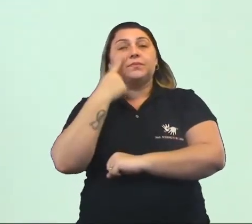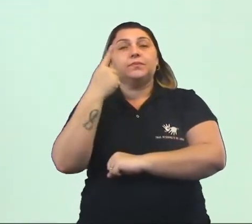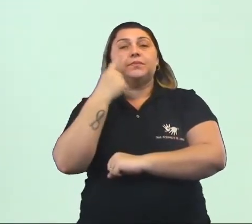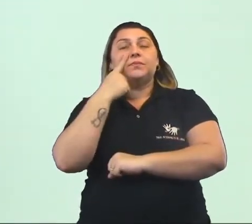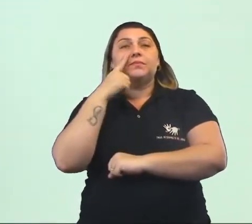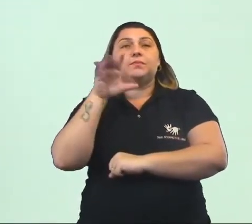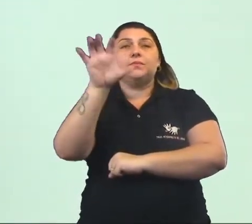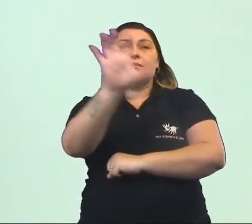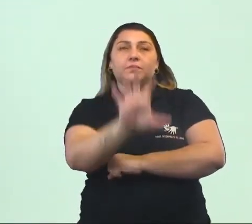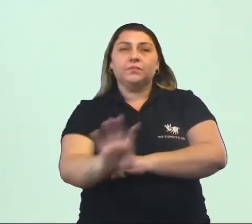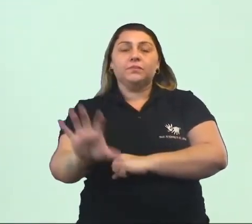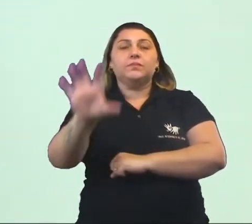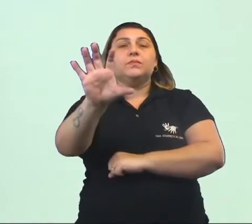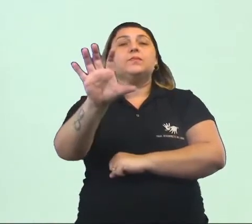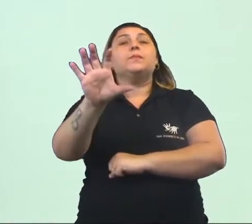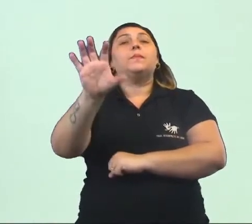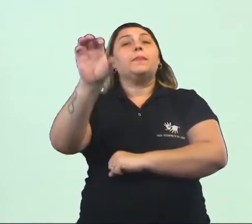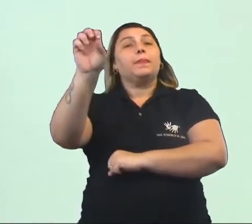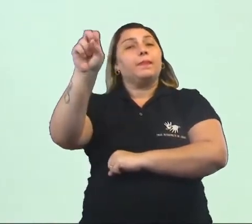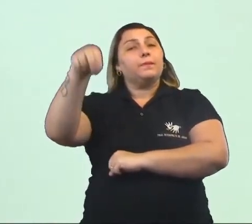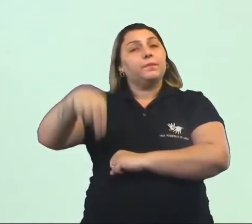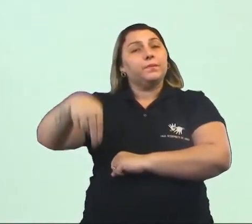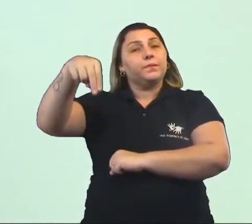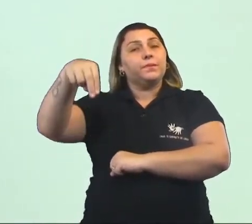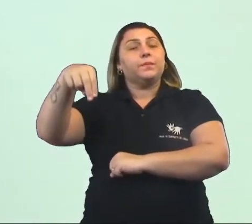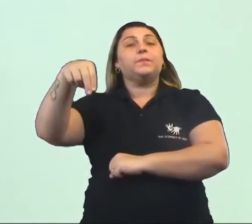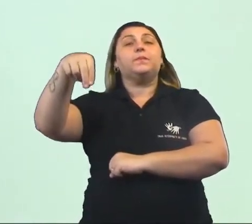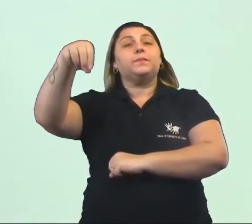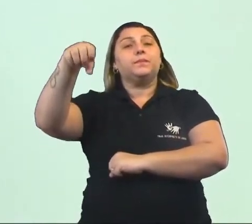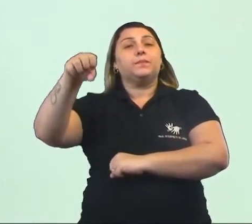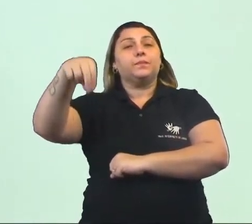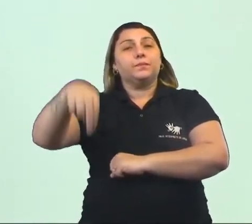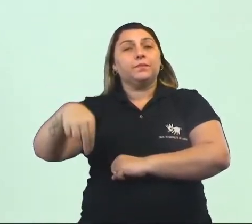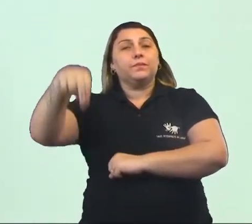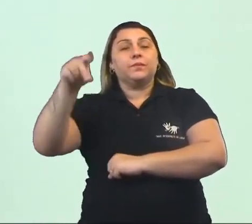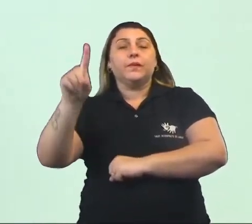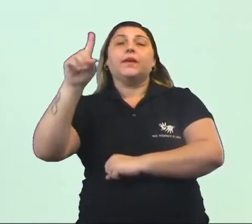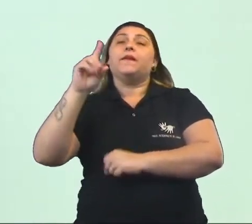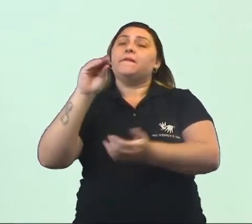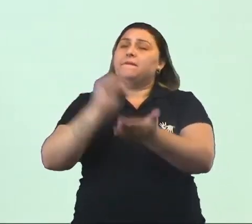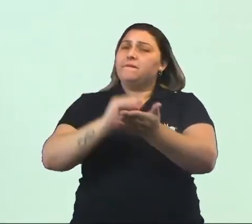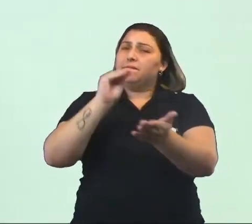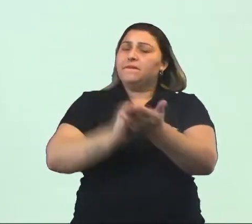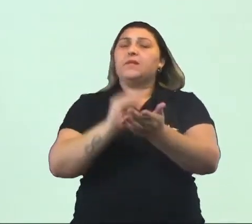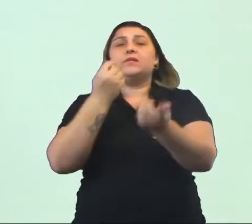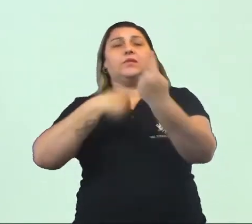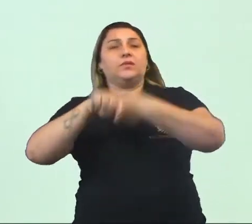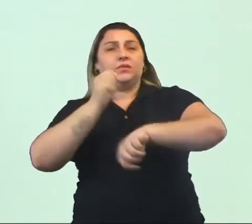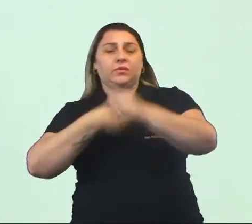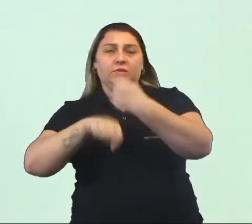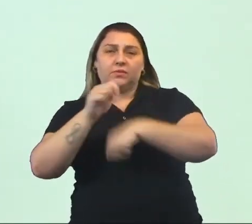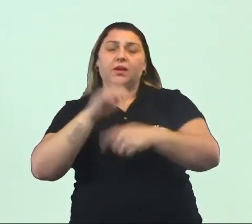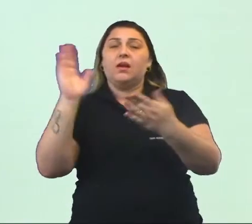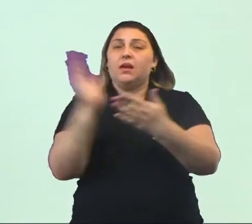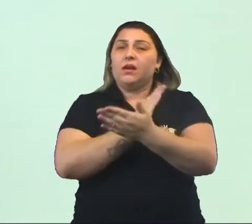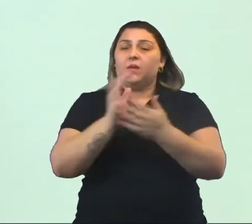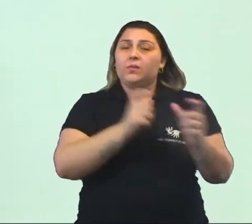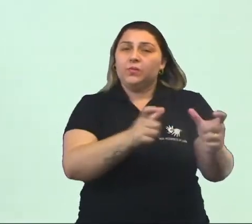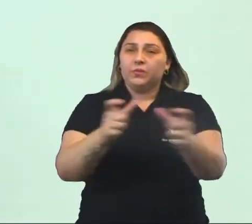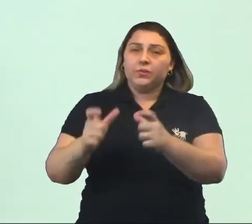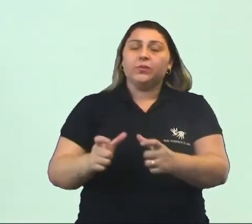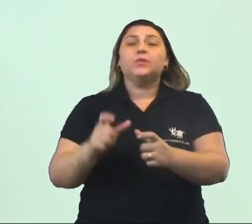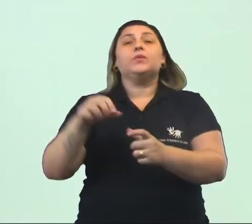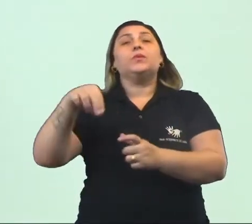norte e para a região nordeste, que elas têm bastante deficiência econômica, embora em alguns setores a região